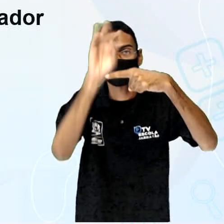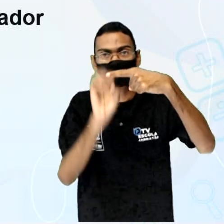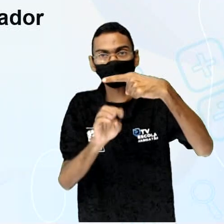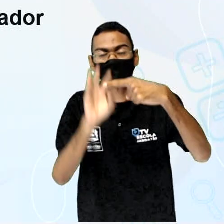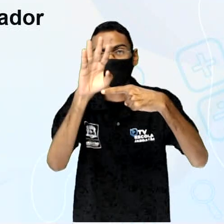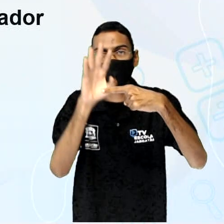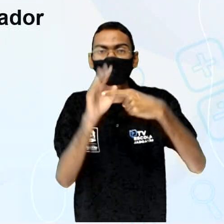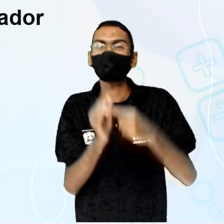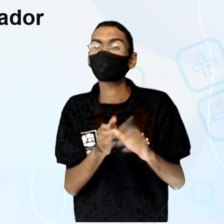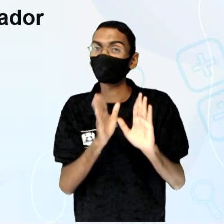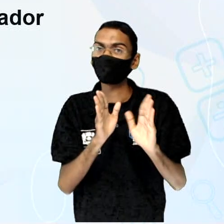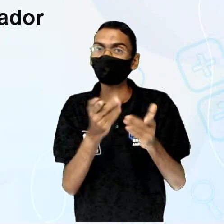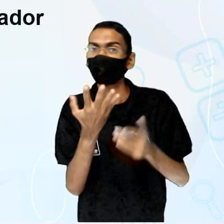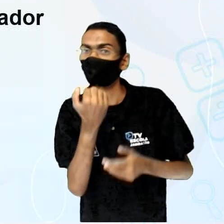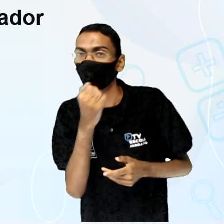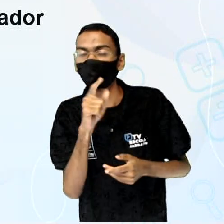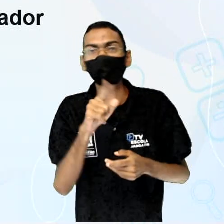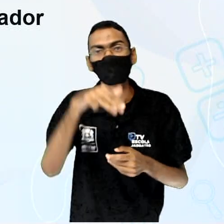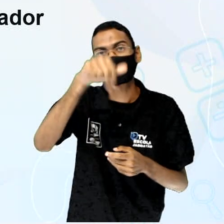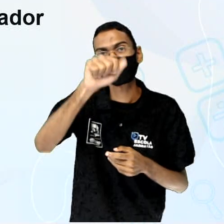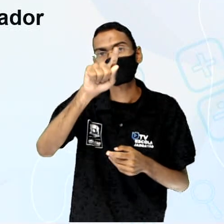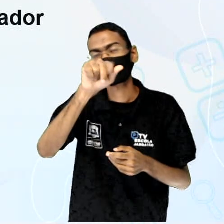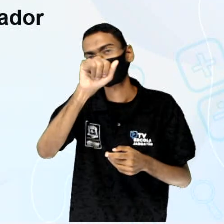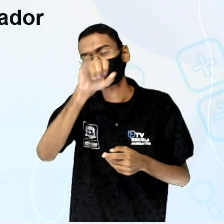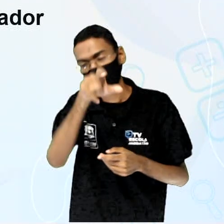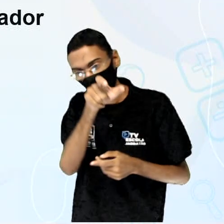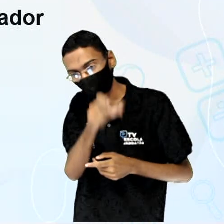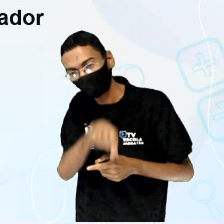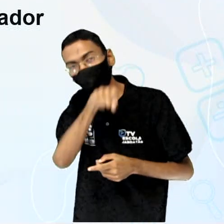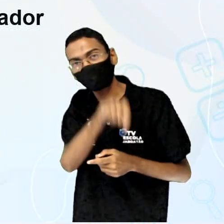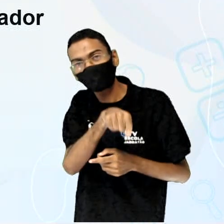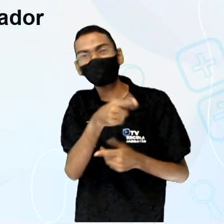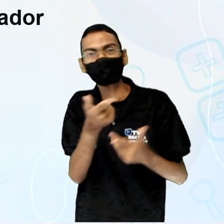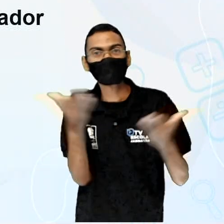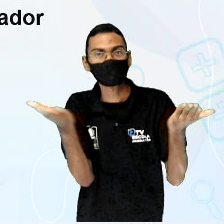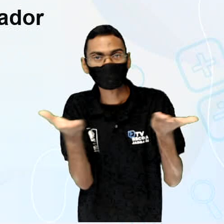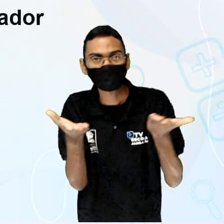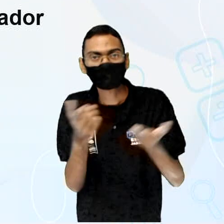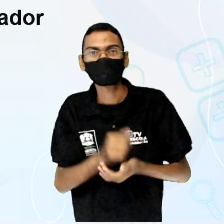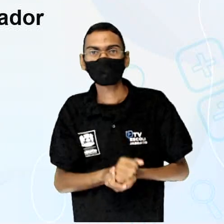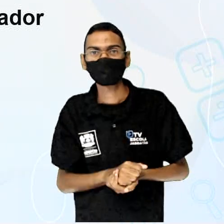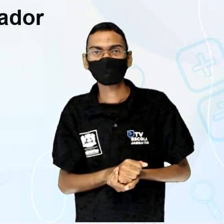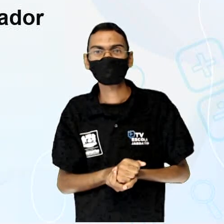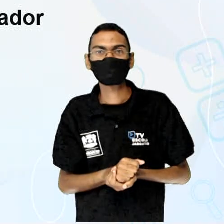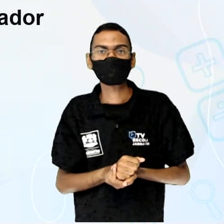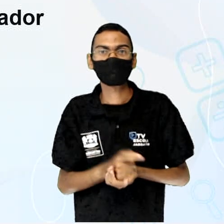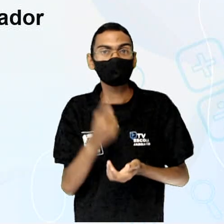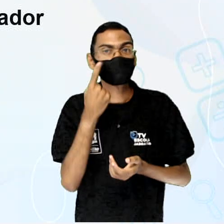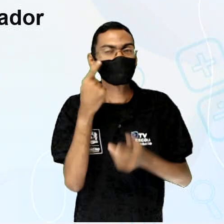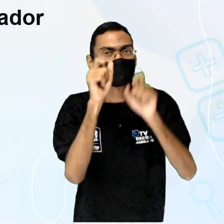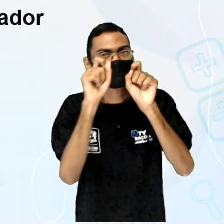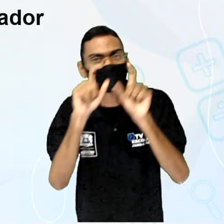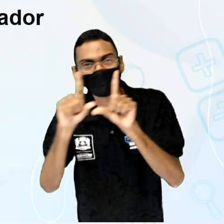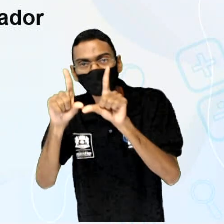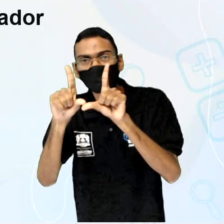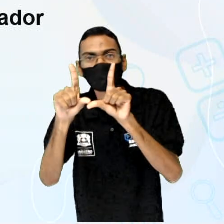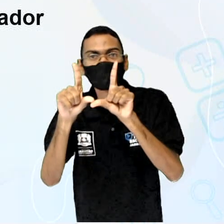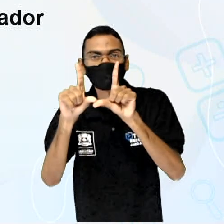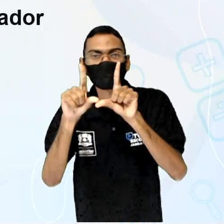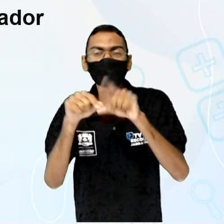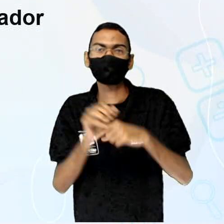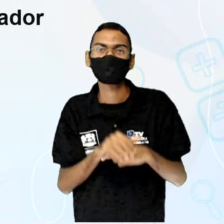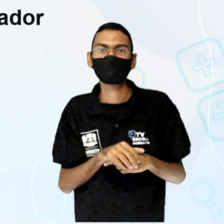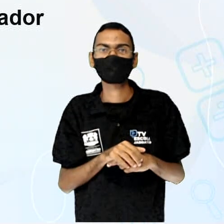16 no denominador, pois a barra de chocolate foi dividida em 16 partes iguais. E 4 no numerador,